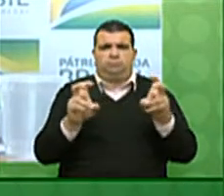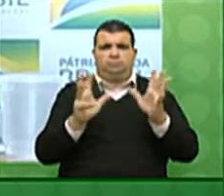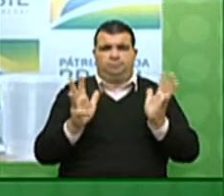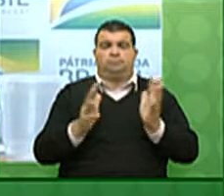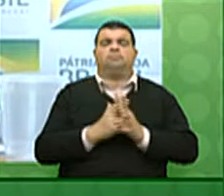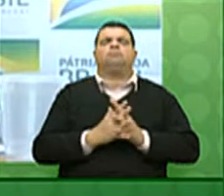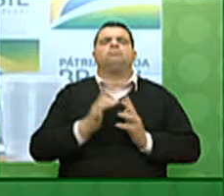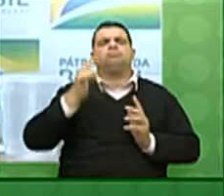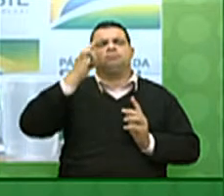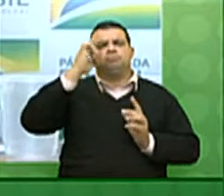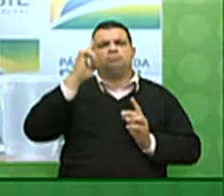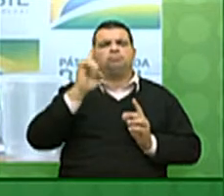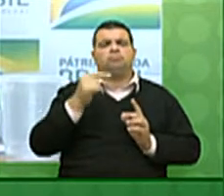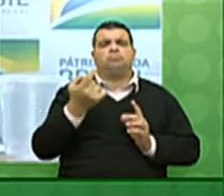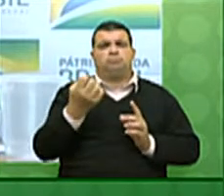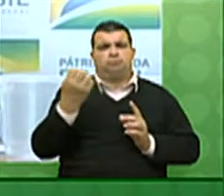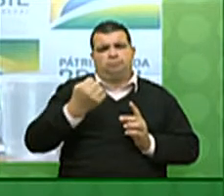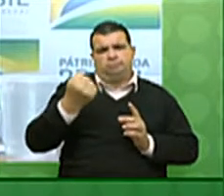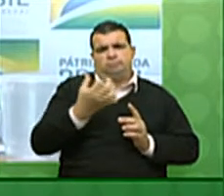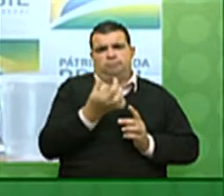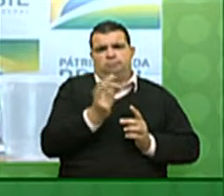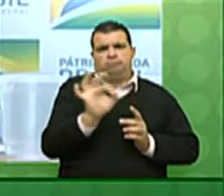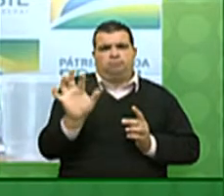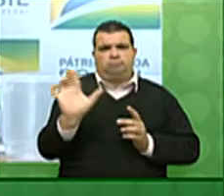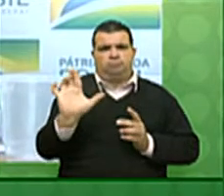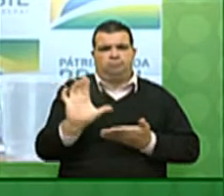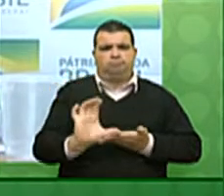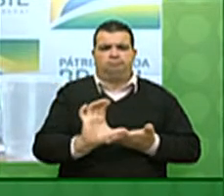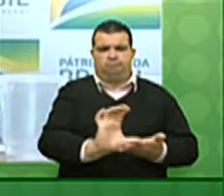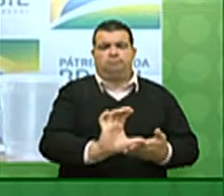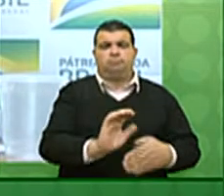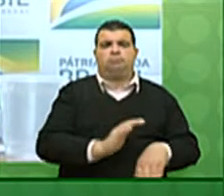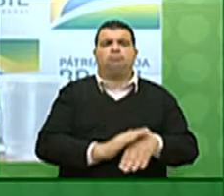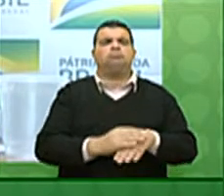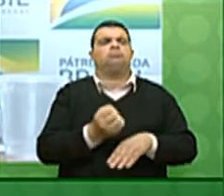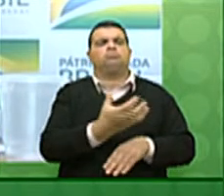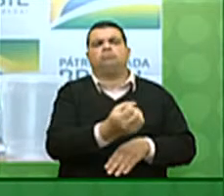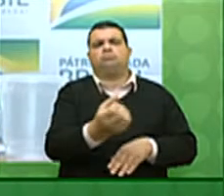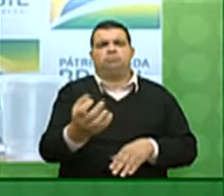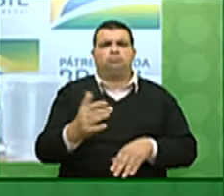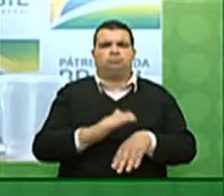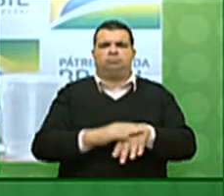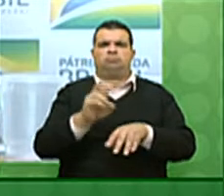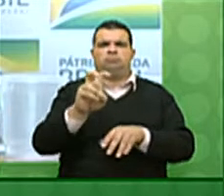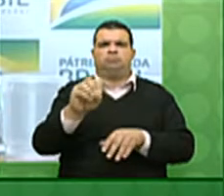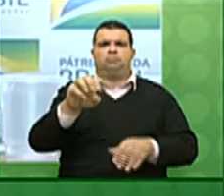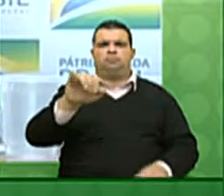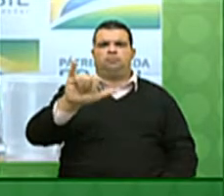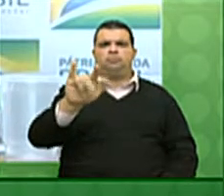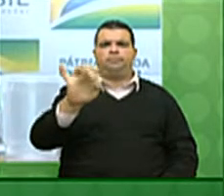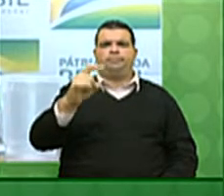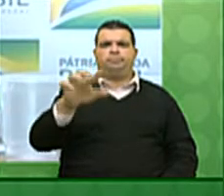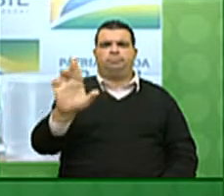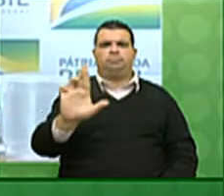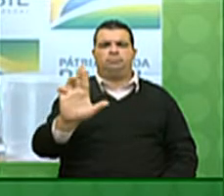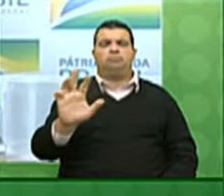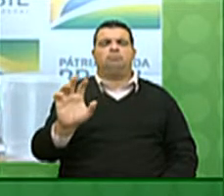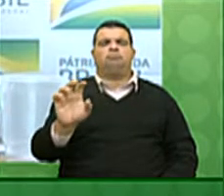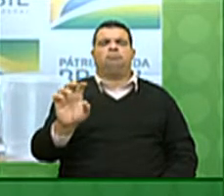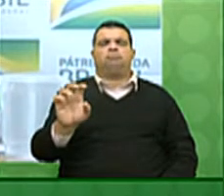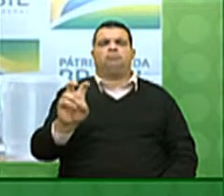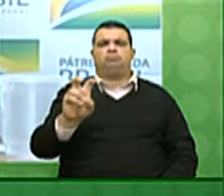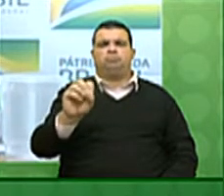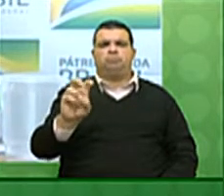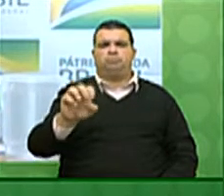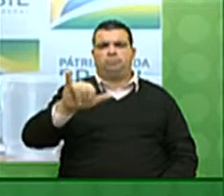lembrando que esse auxílio colocou recurso na mão de mais de 50 milhões de brasileiros